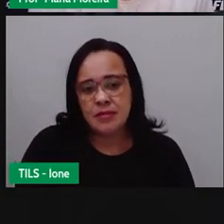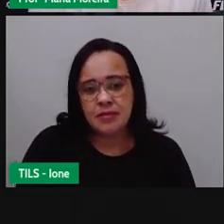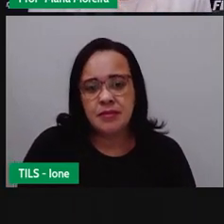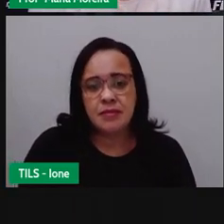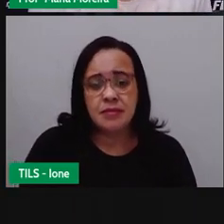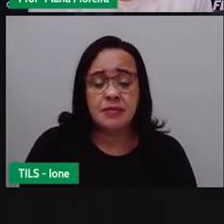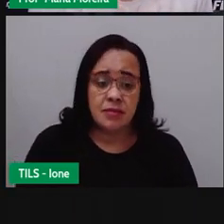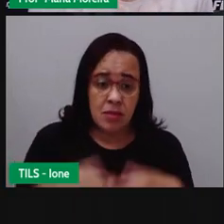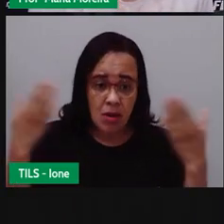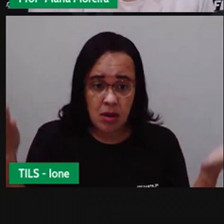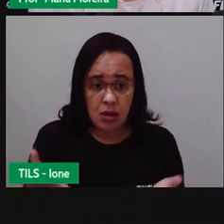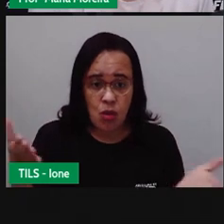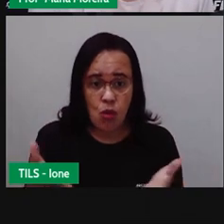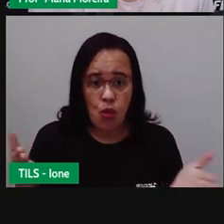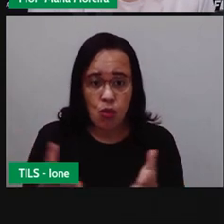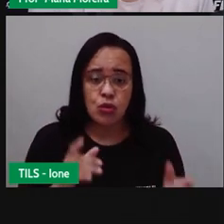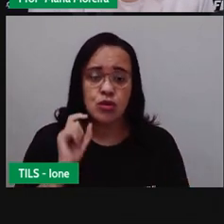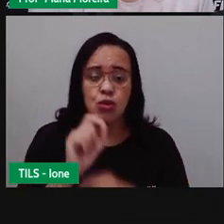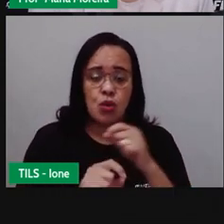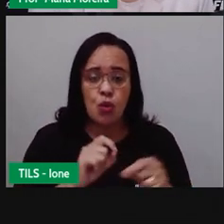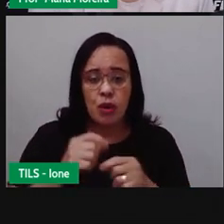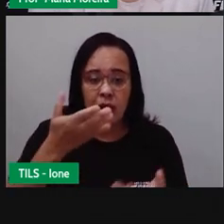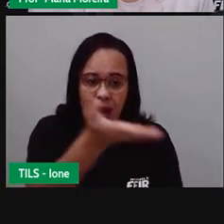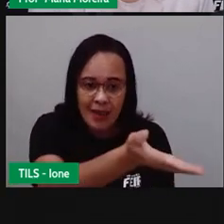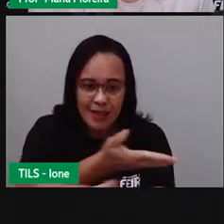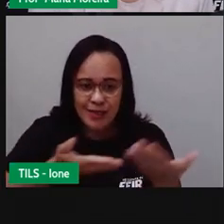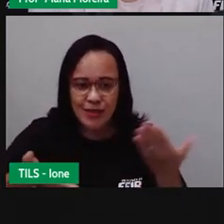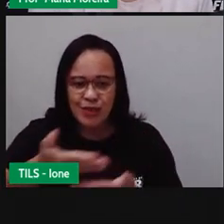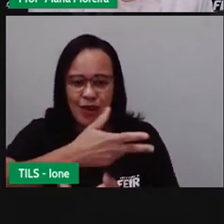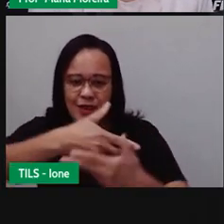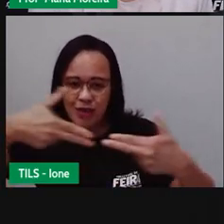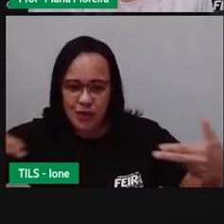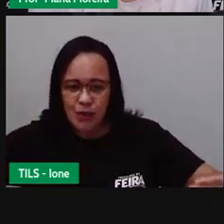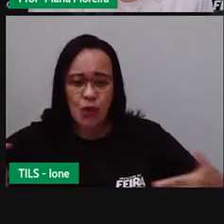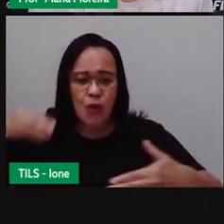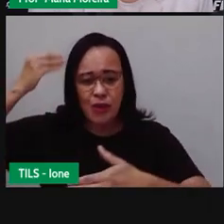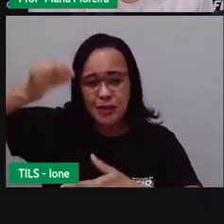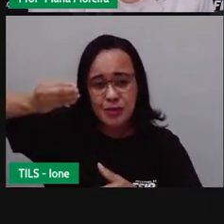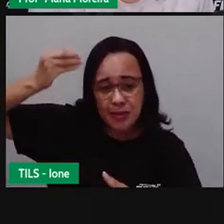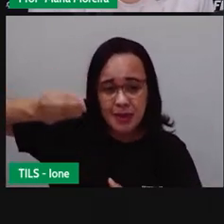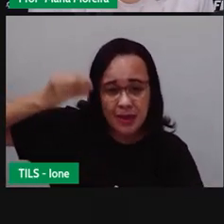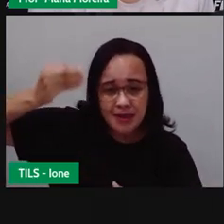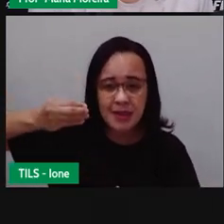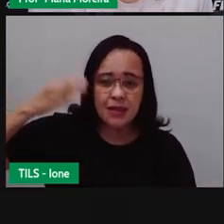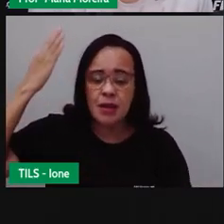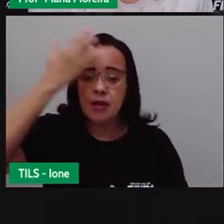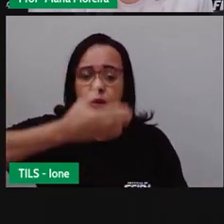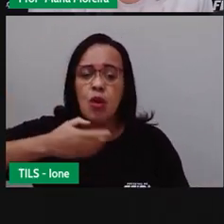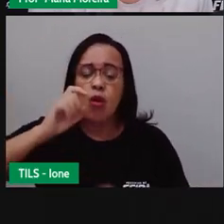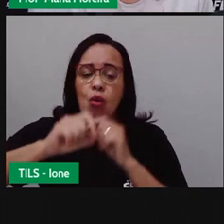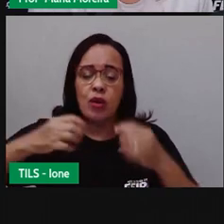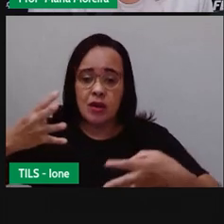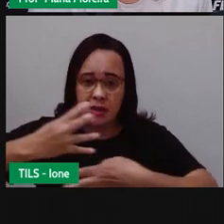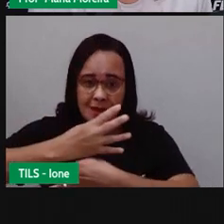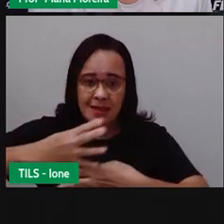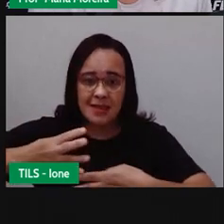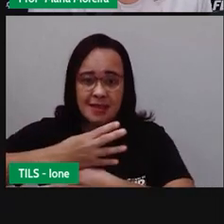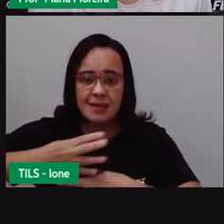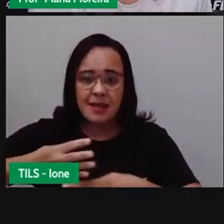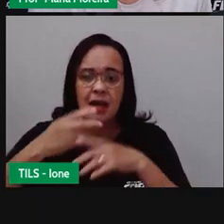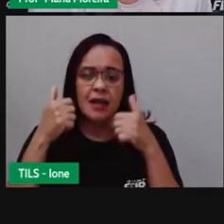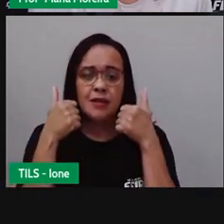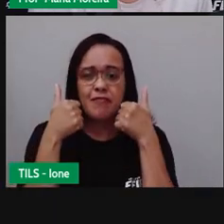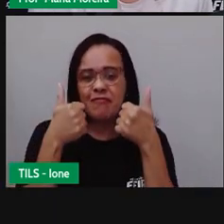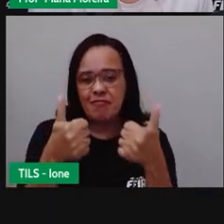Bom, até hoje, a troca de mercadorias ou experiências é o que torna uma cidade viva. Para que isso aconteça, as pessoas